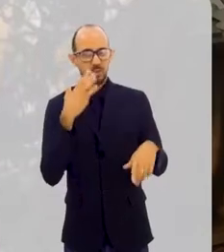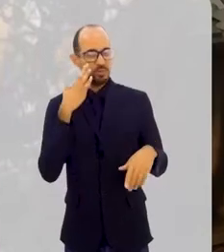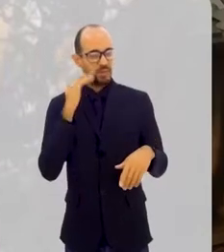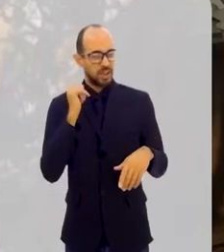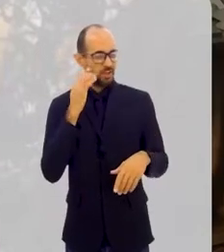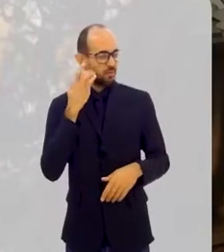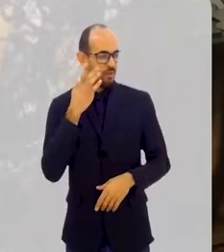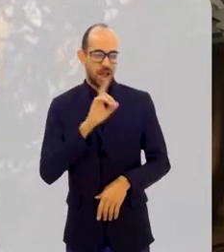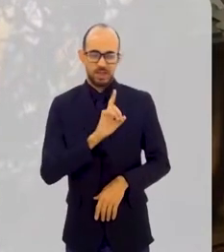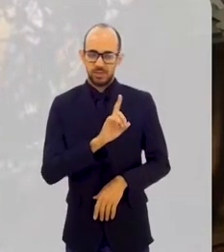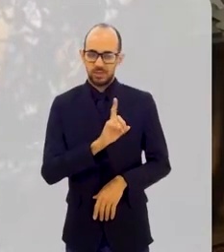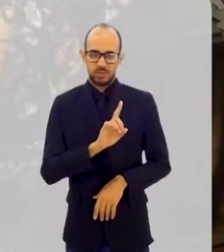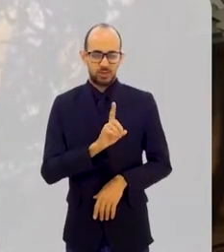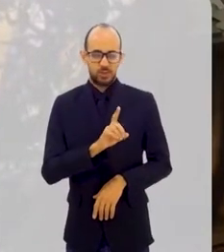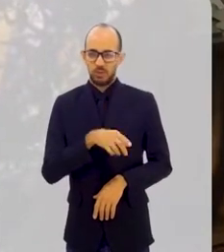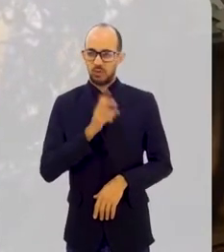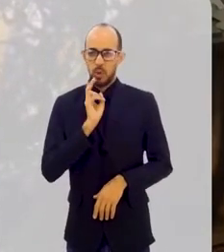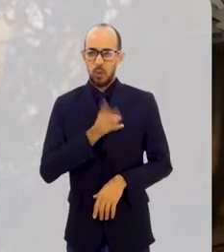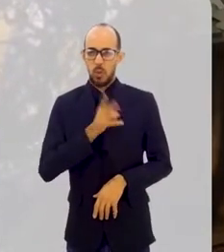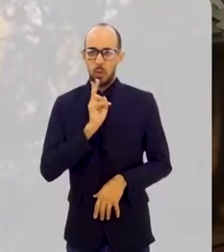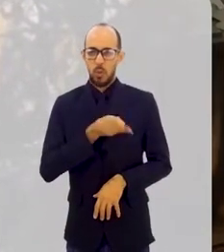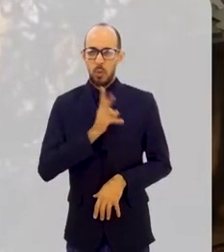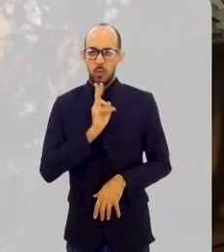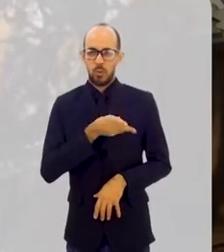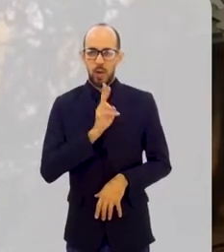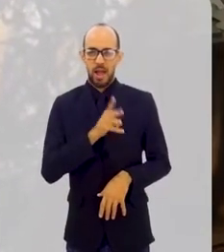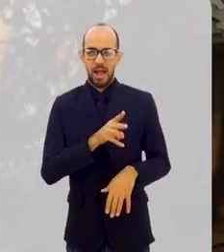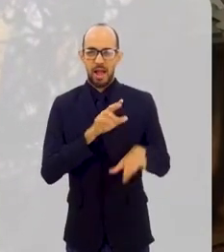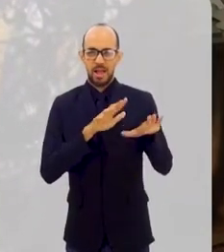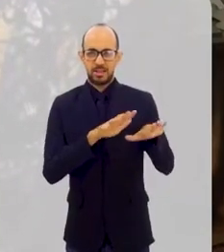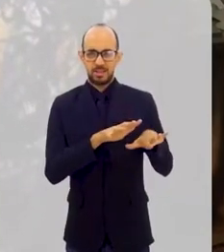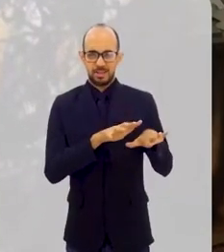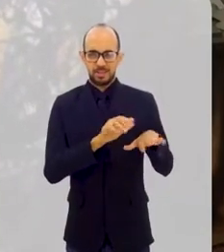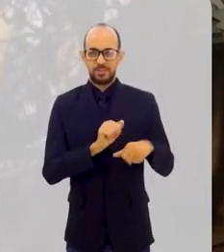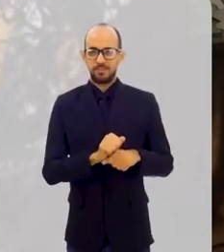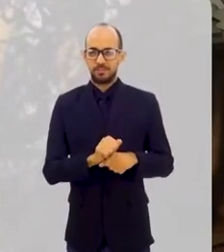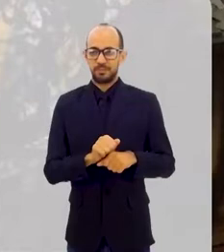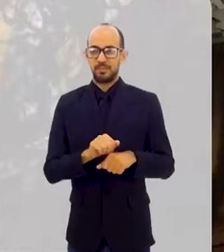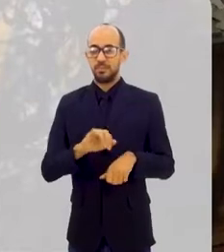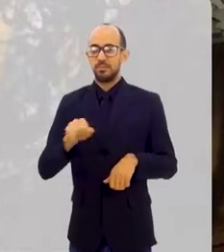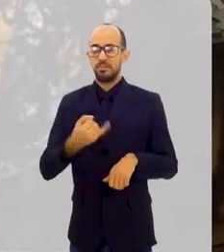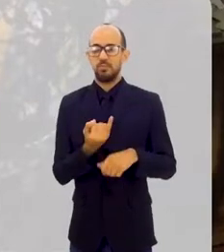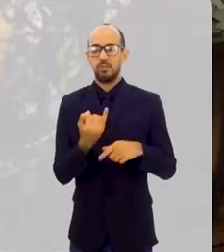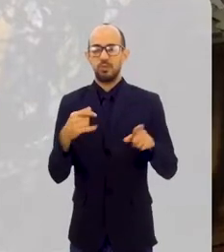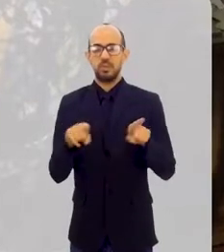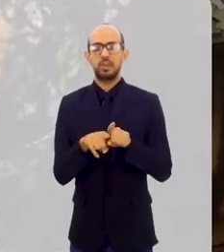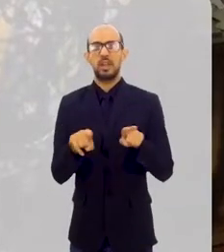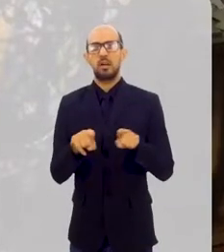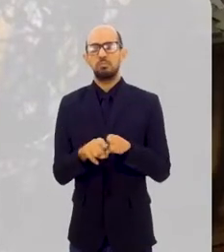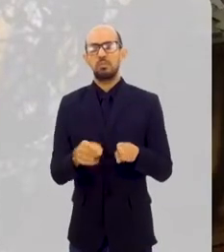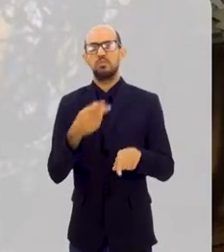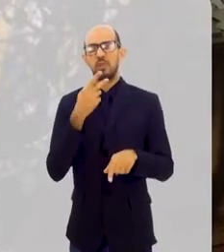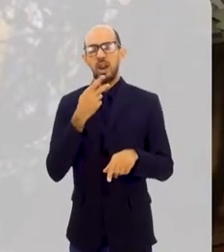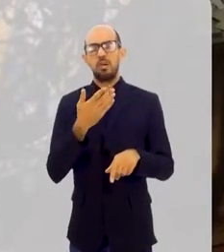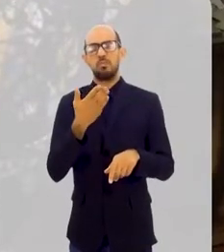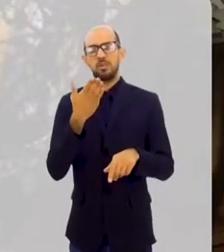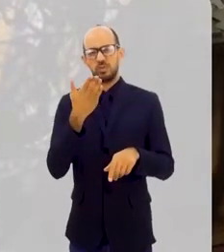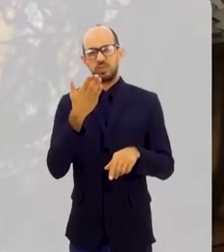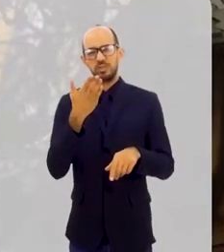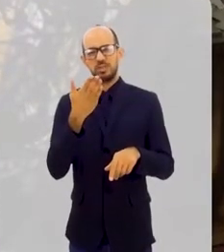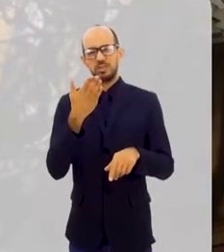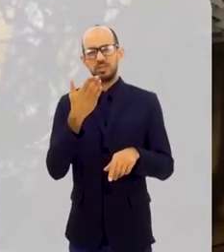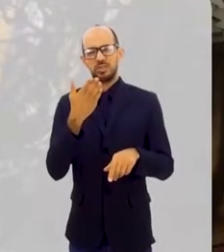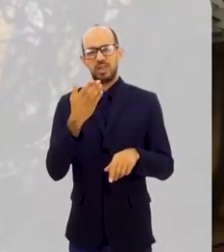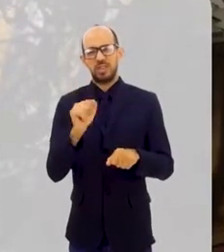realmente, eu sei que não foi fácil. E o senhor se manteve assim. E quero aproveitar para falar uma coisa. Não